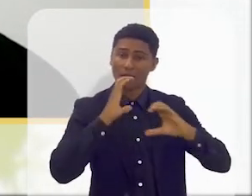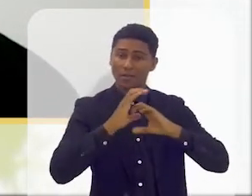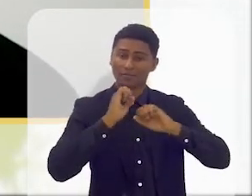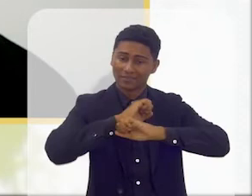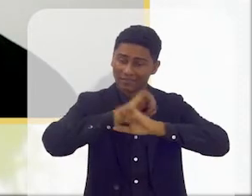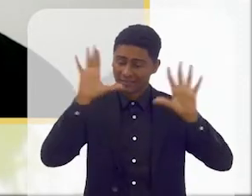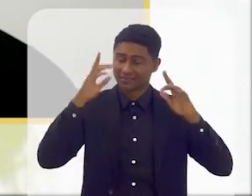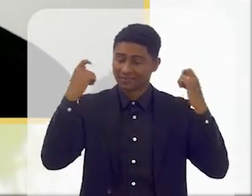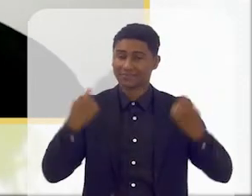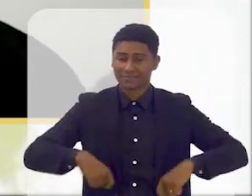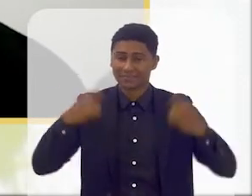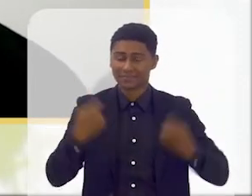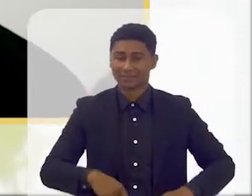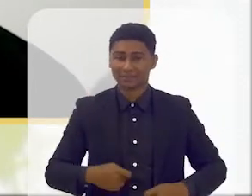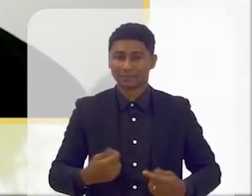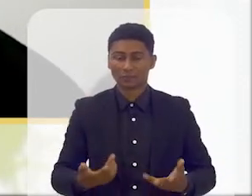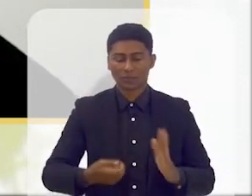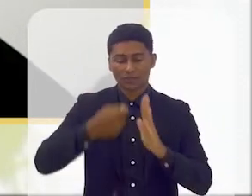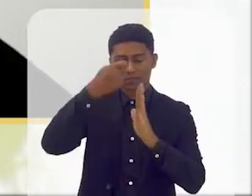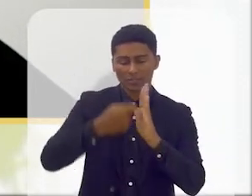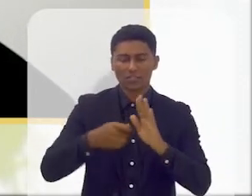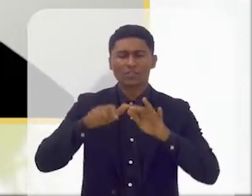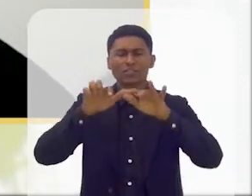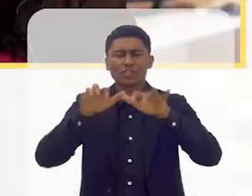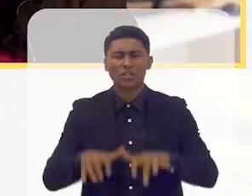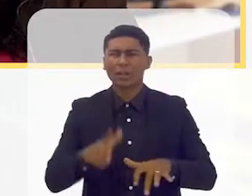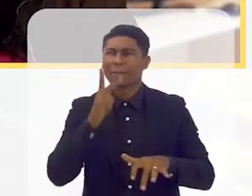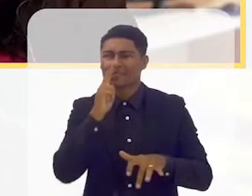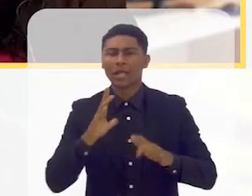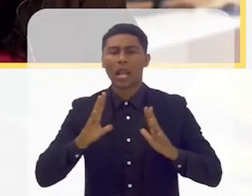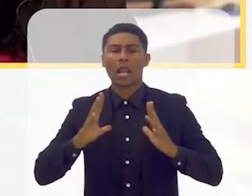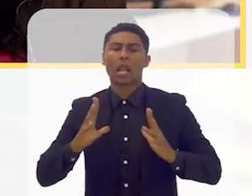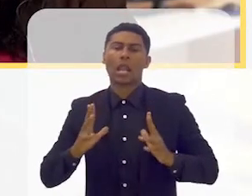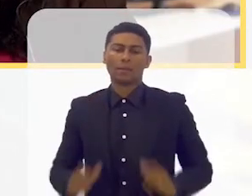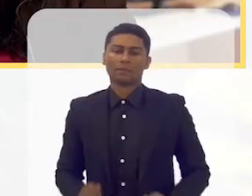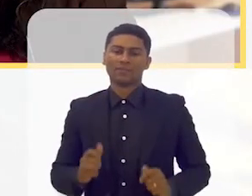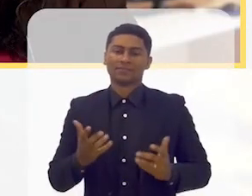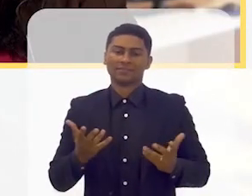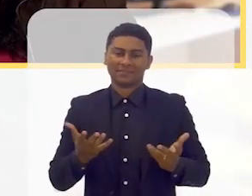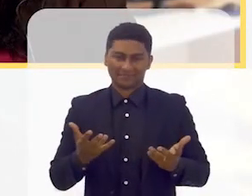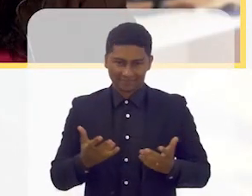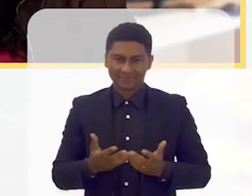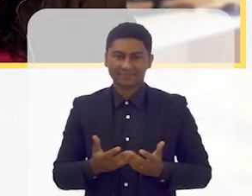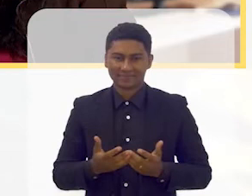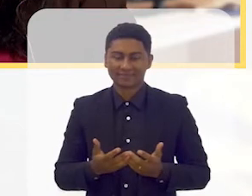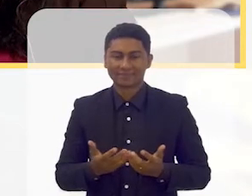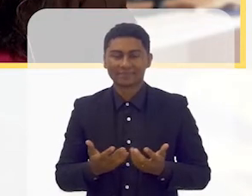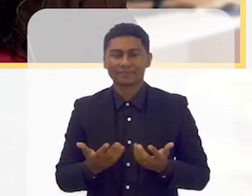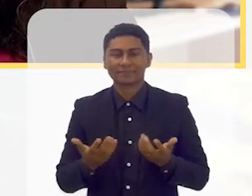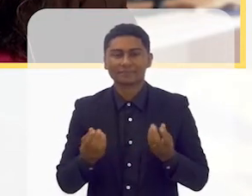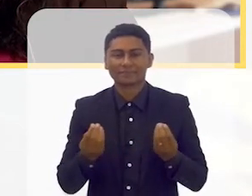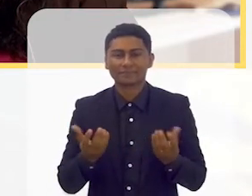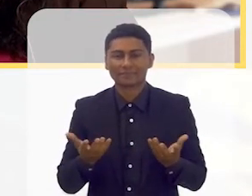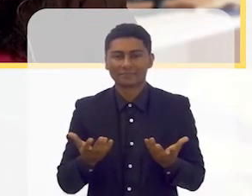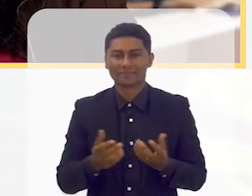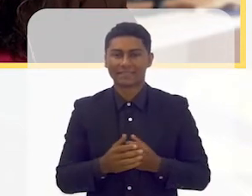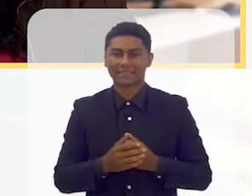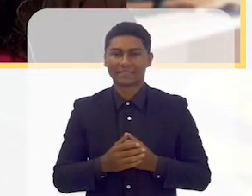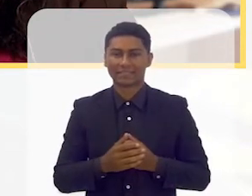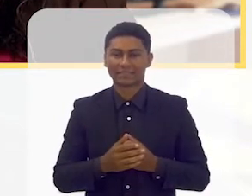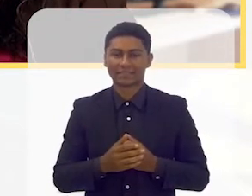Costumamos dizer que é uma escrita mais limpa, mais, mais... Eu costumo dizer é uma